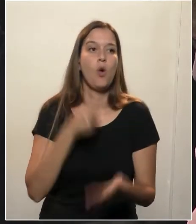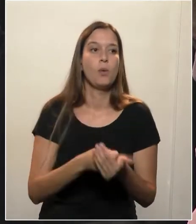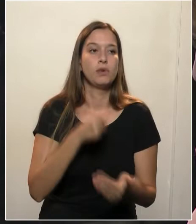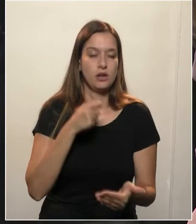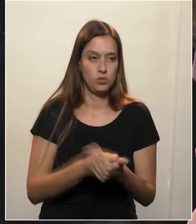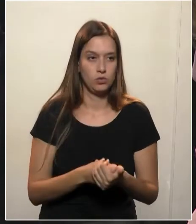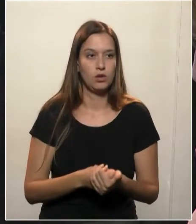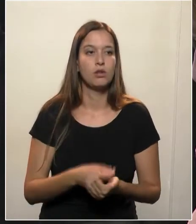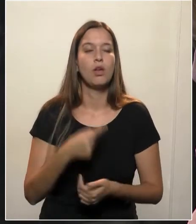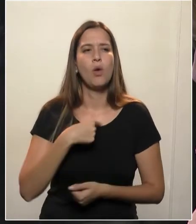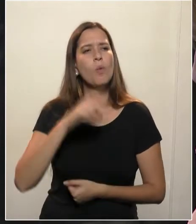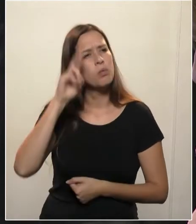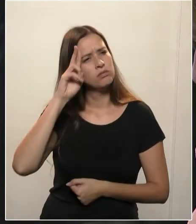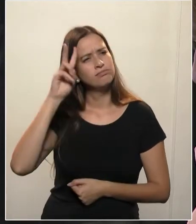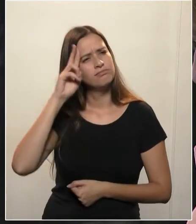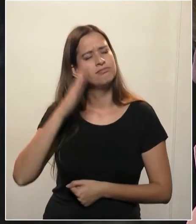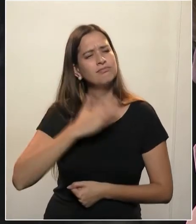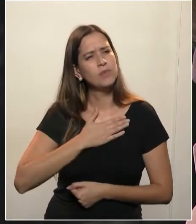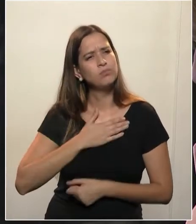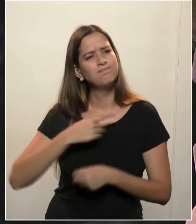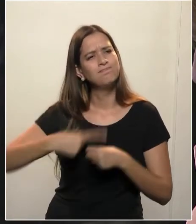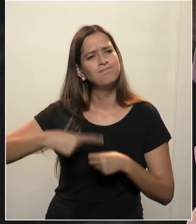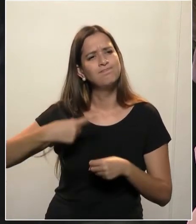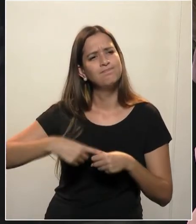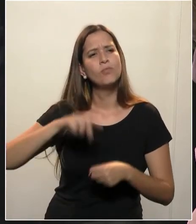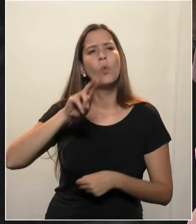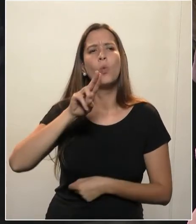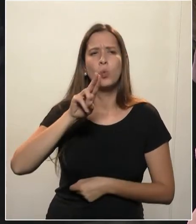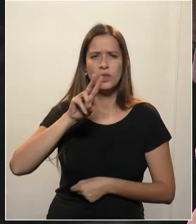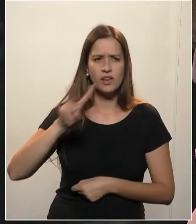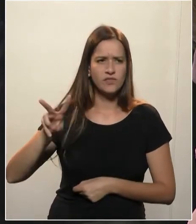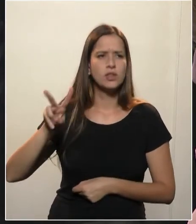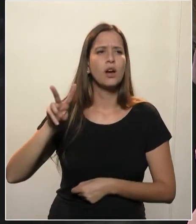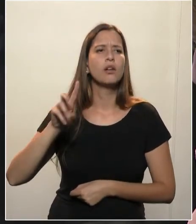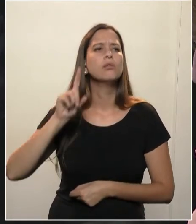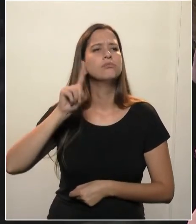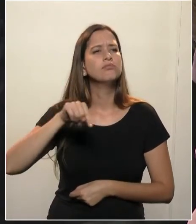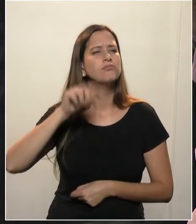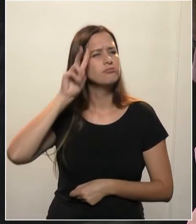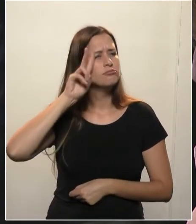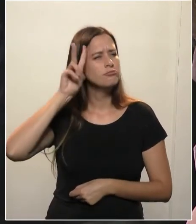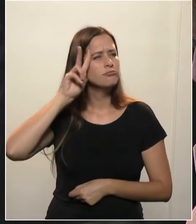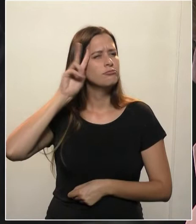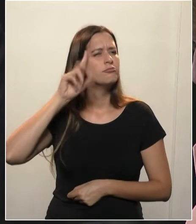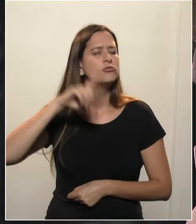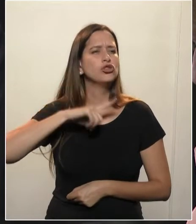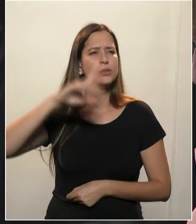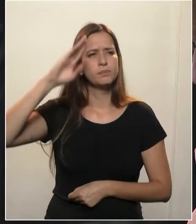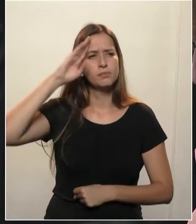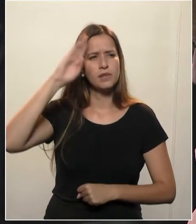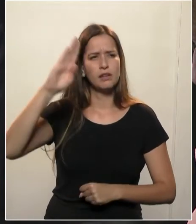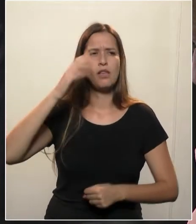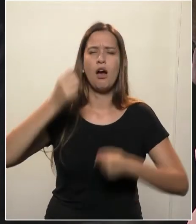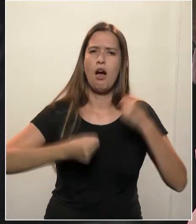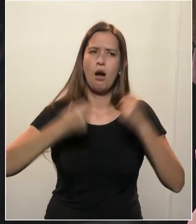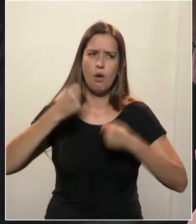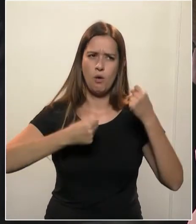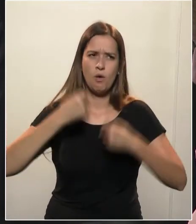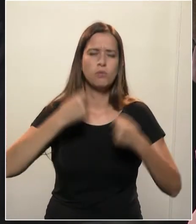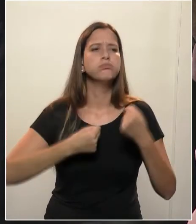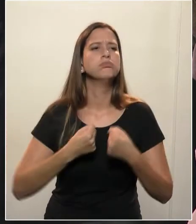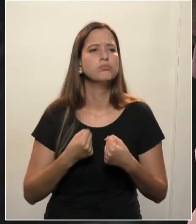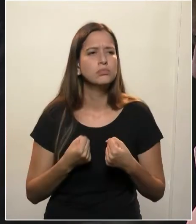da Vitória, e os militares chegavam sempre com dois jipes, paravam os jipes, um em cada esquina, desciam os soldados, desciam